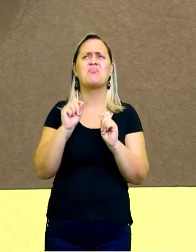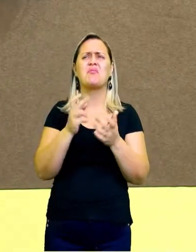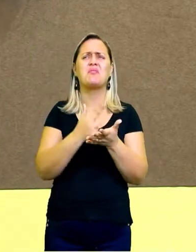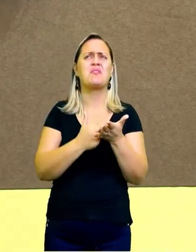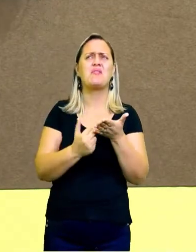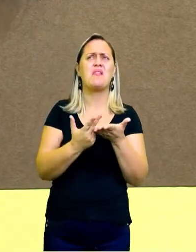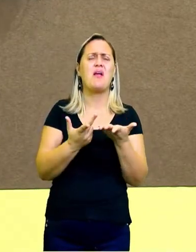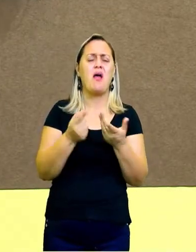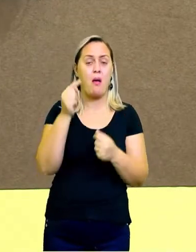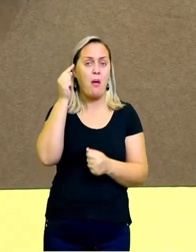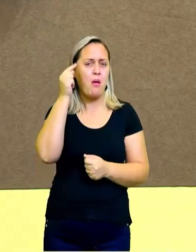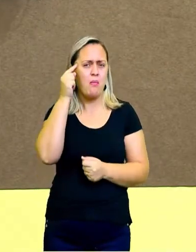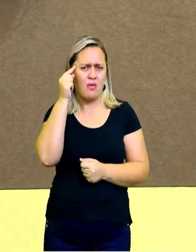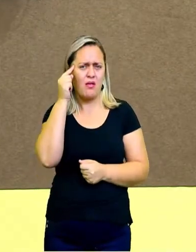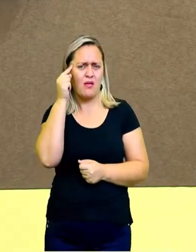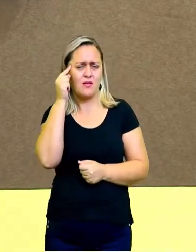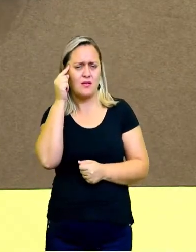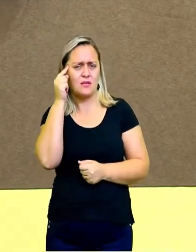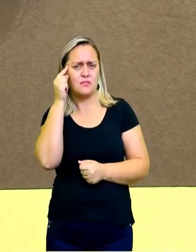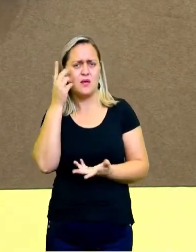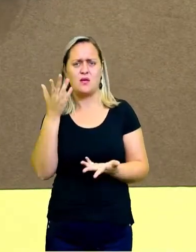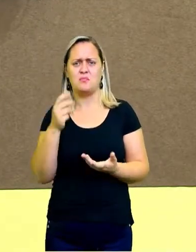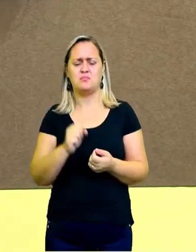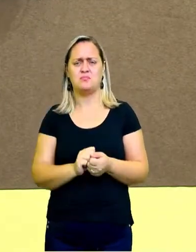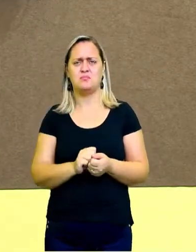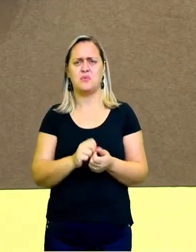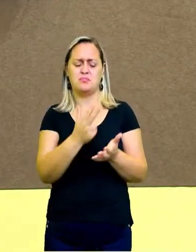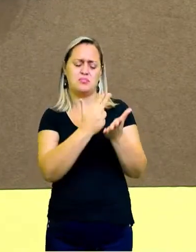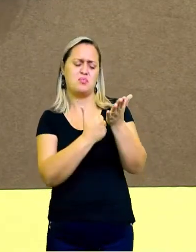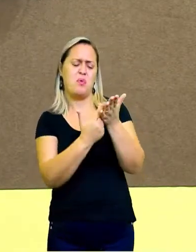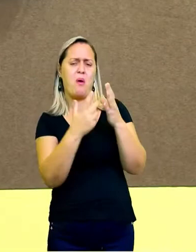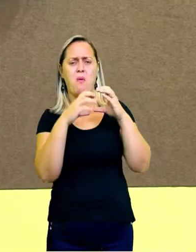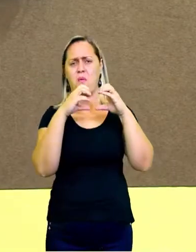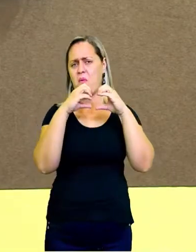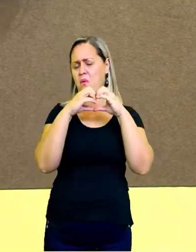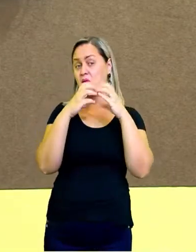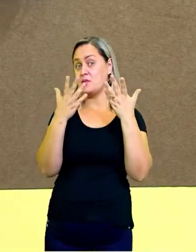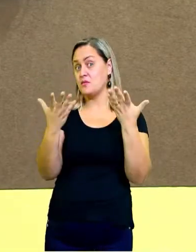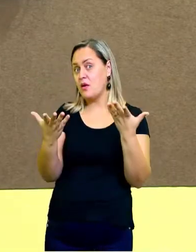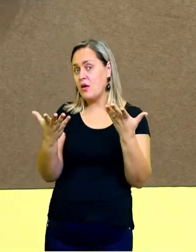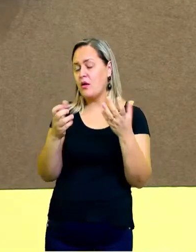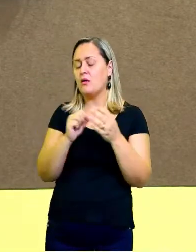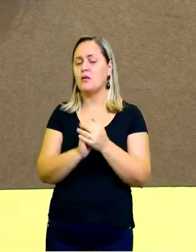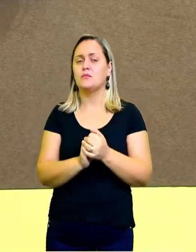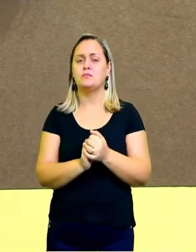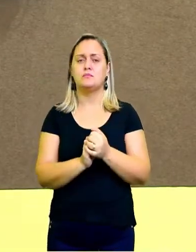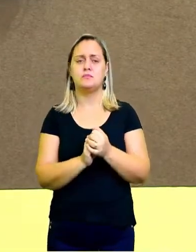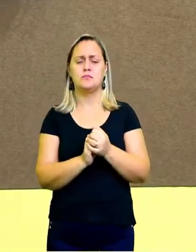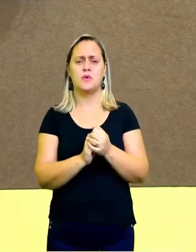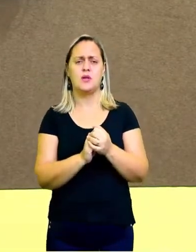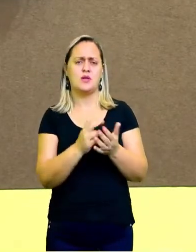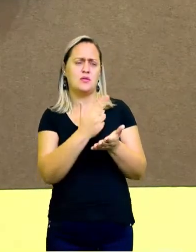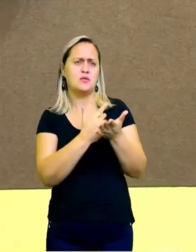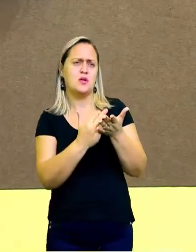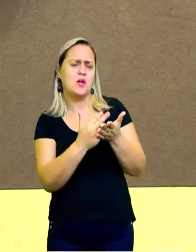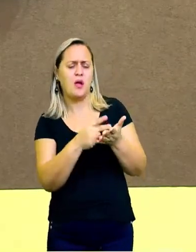desenhar um coração, quero desenhar um unicórnio, quero desenhar, sei lá, uma laranja, uma maçã, uma banana.